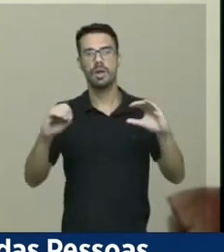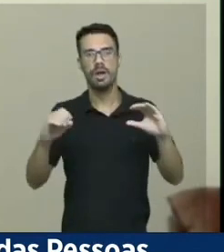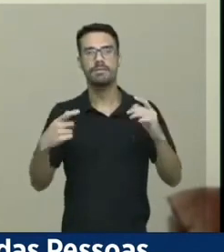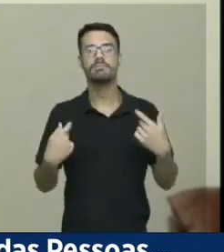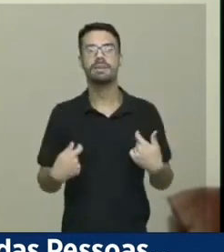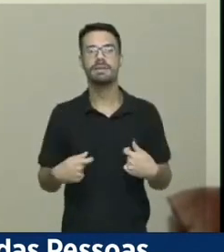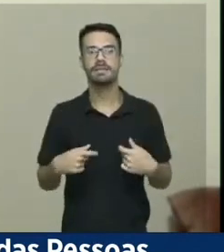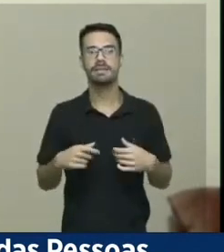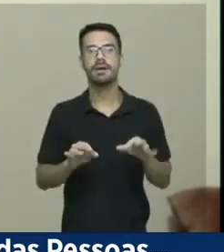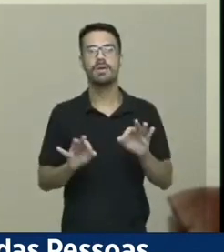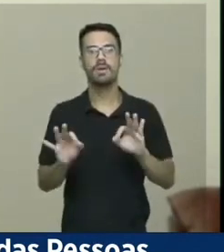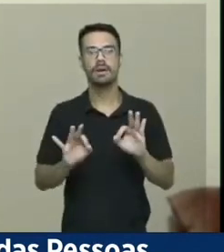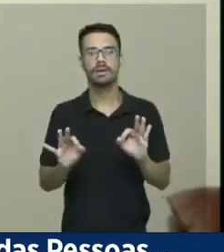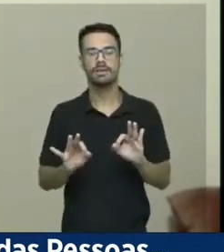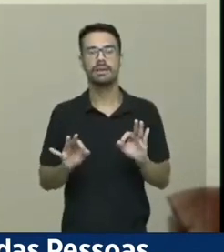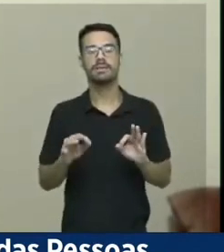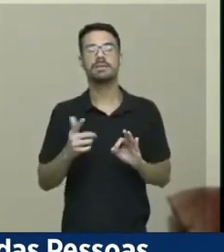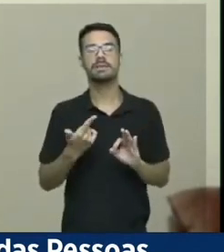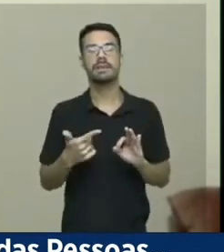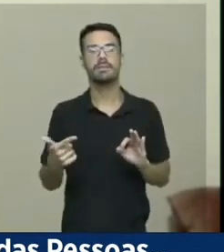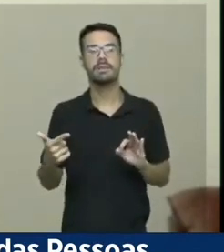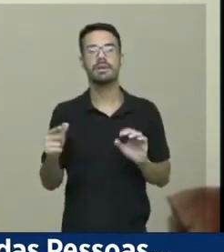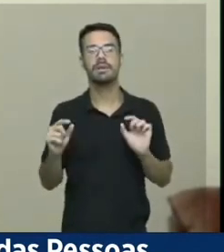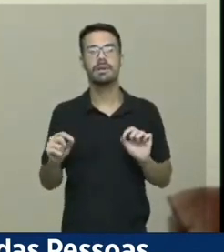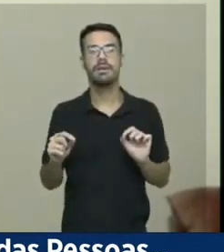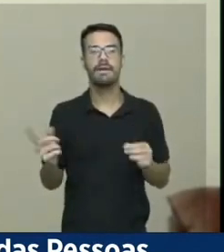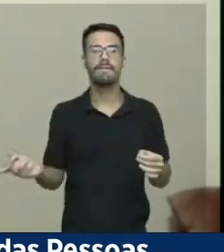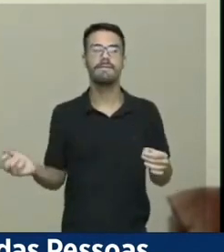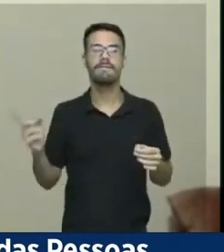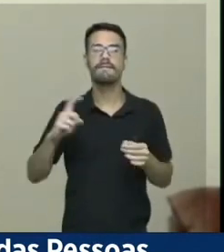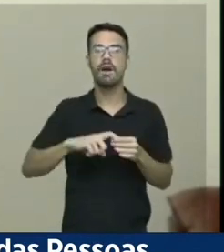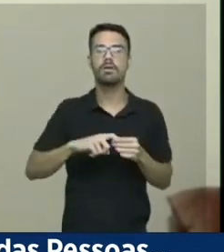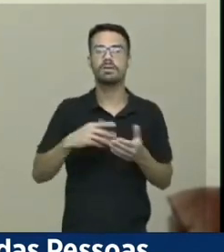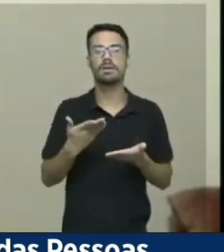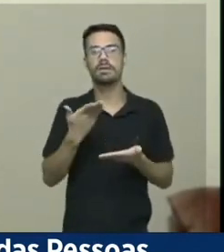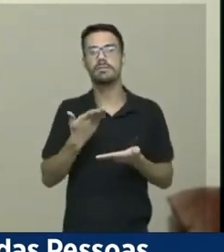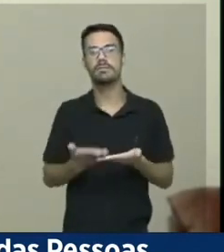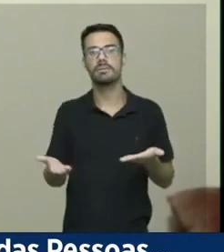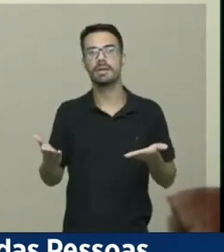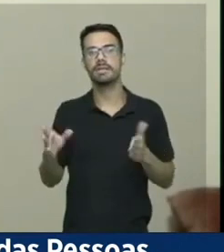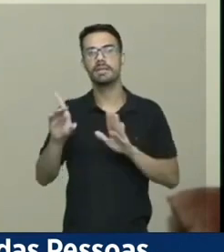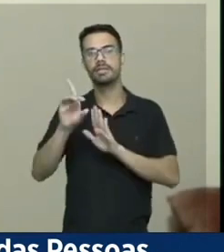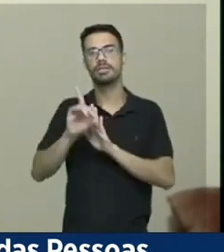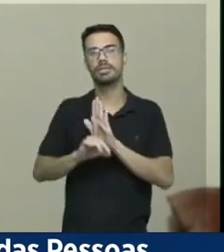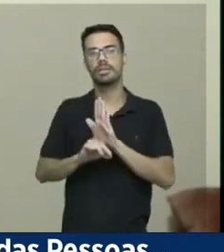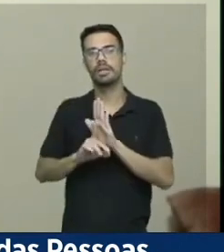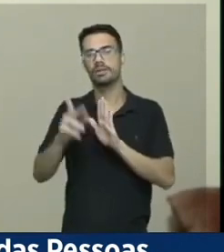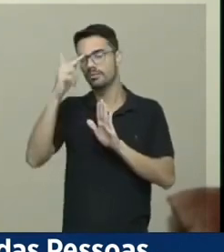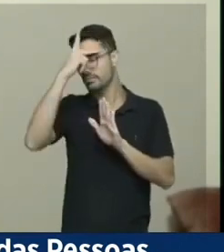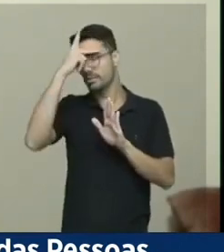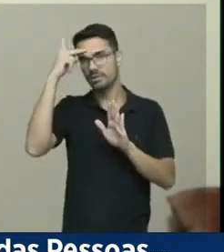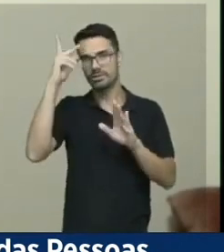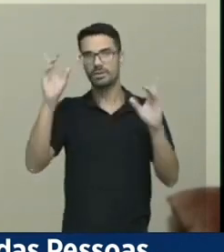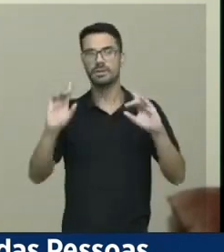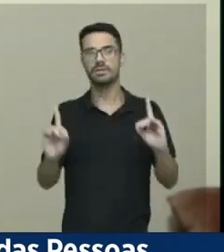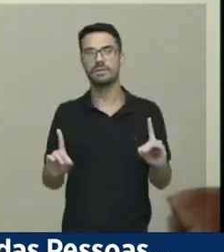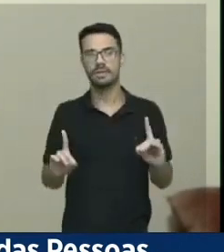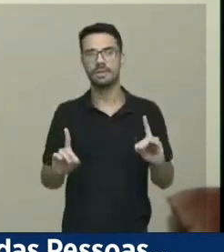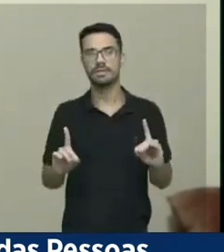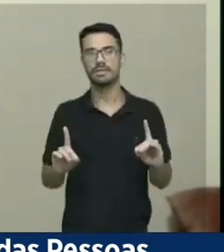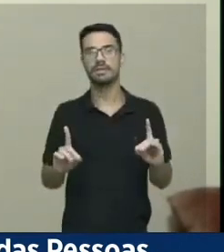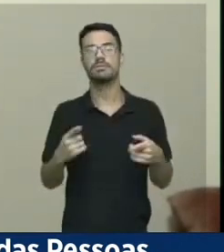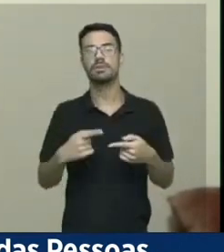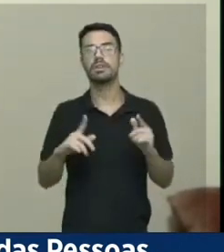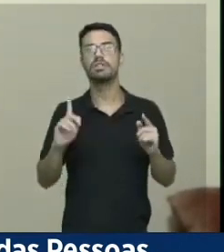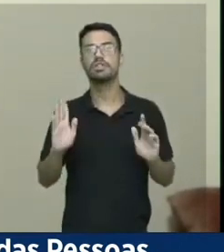esteja ativo, e que não tenhamos mais retrocesso em direitos nossos conquistados na Lei Brasileira de Inclusão,